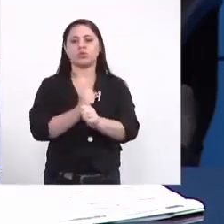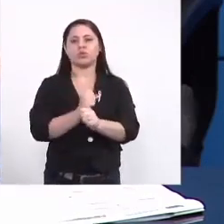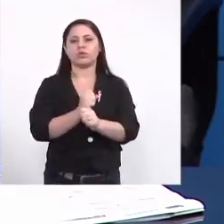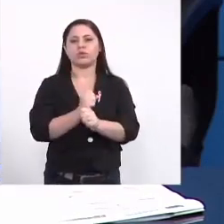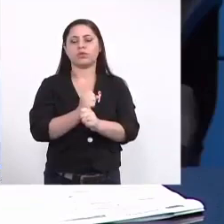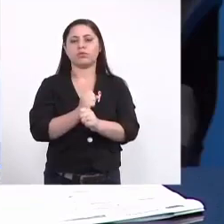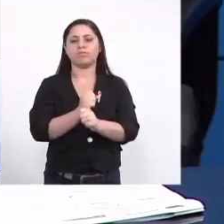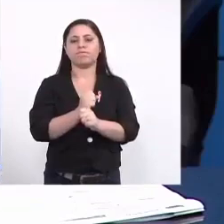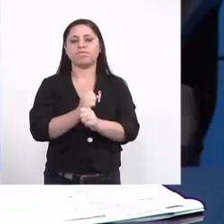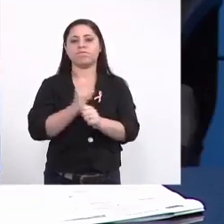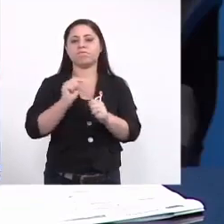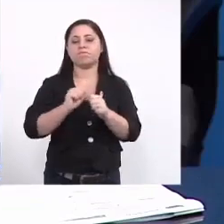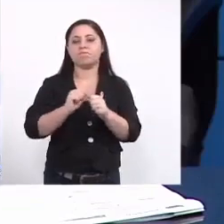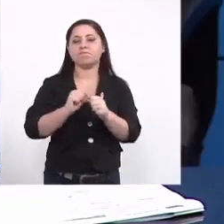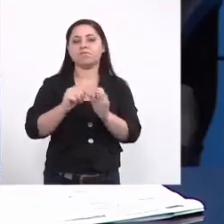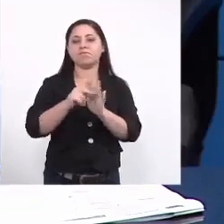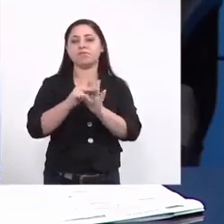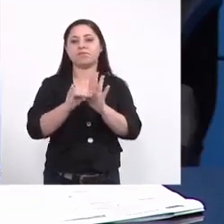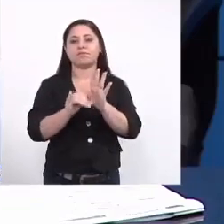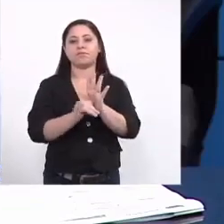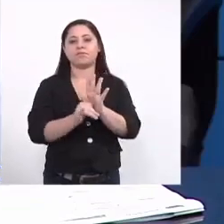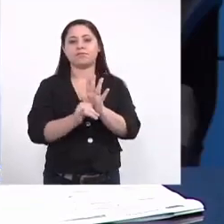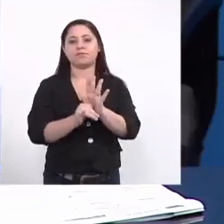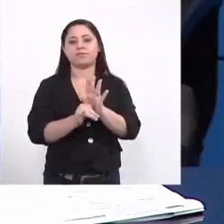projetos construir